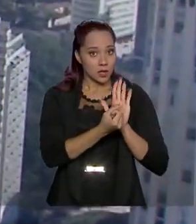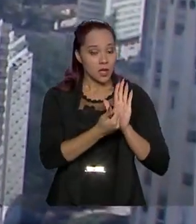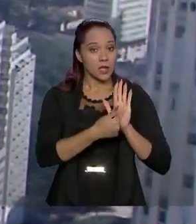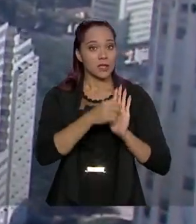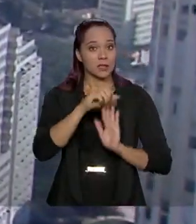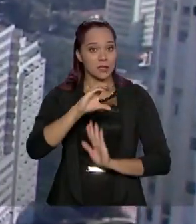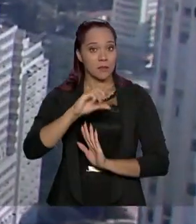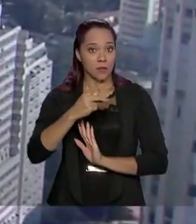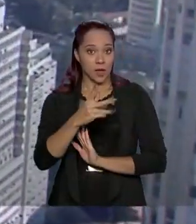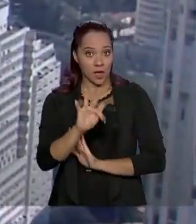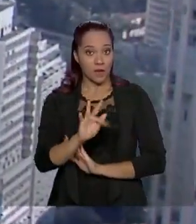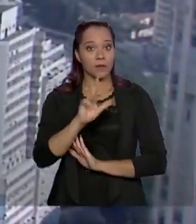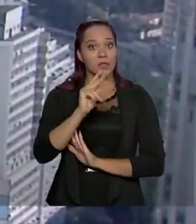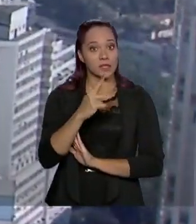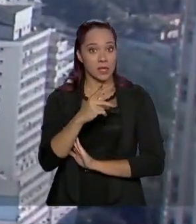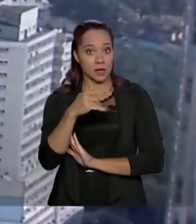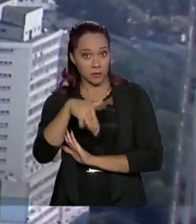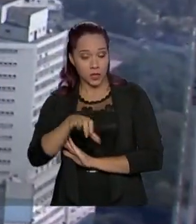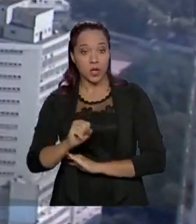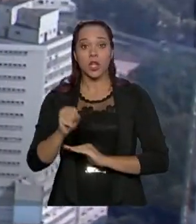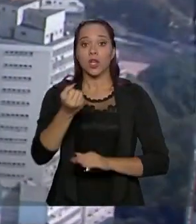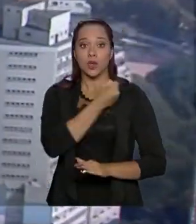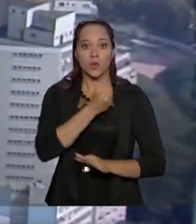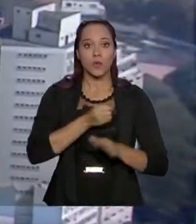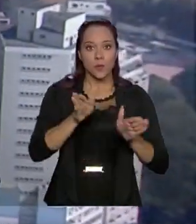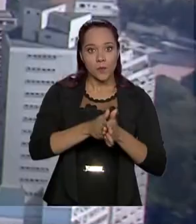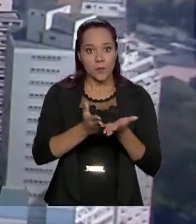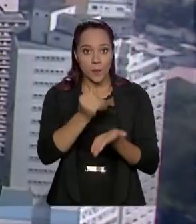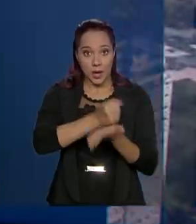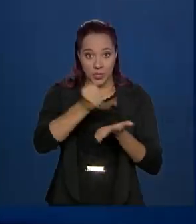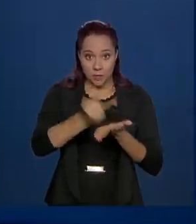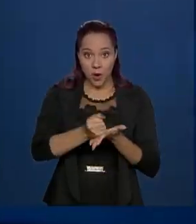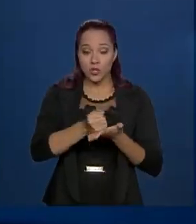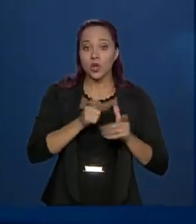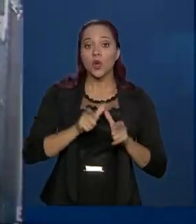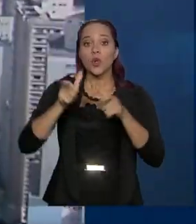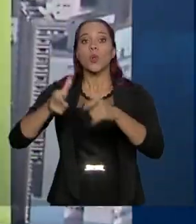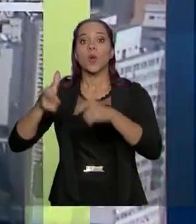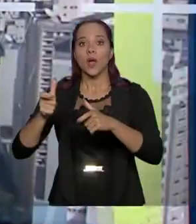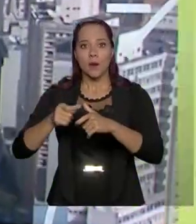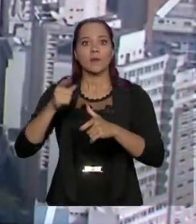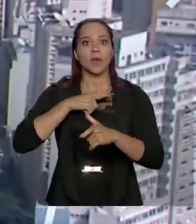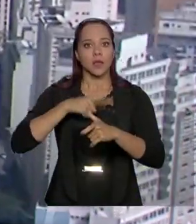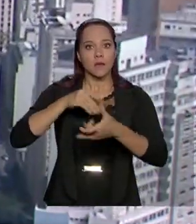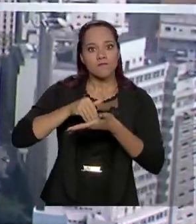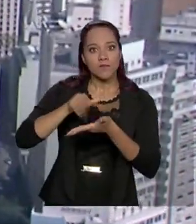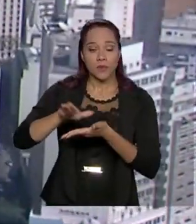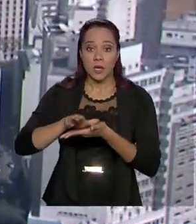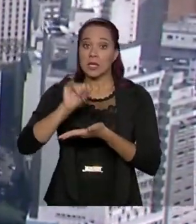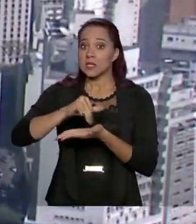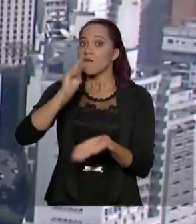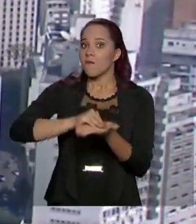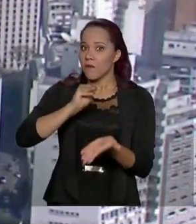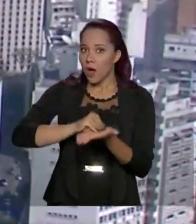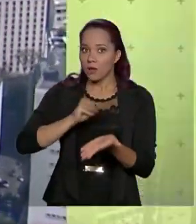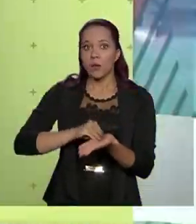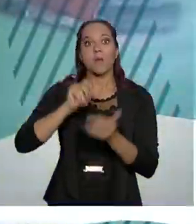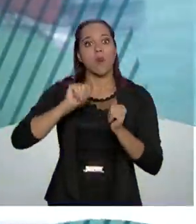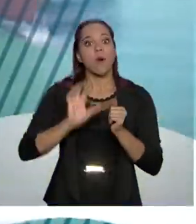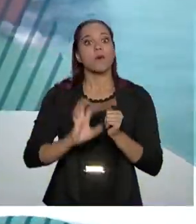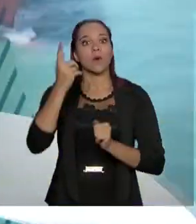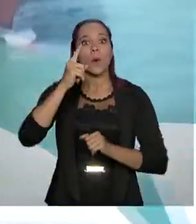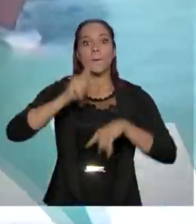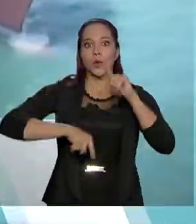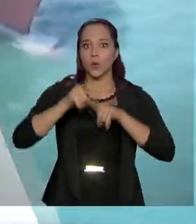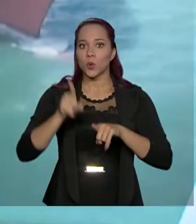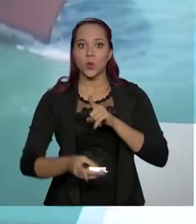CNPJ e número do passaporte do destinatário para ter o despacho aduaneiro iniciado. A falta desses dados pode fazer com que